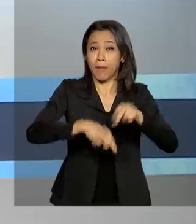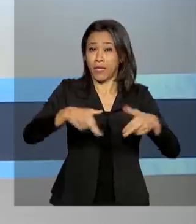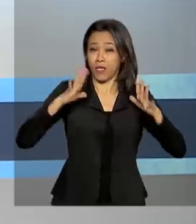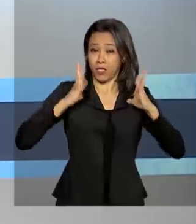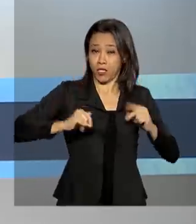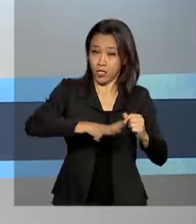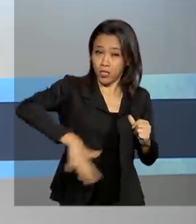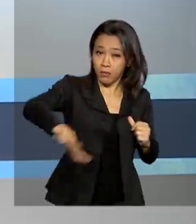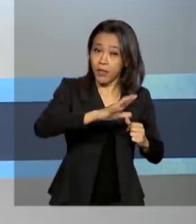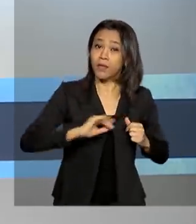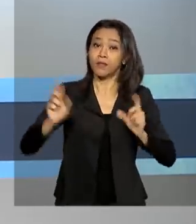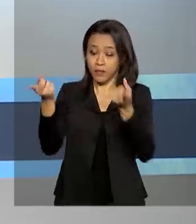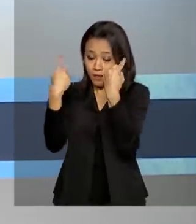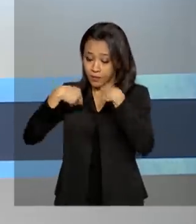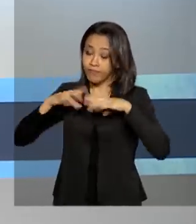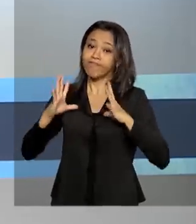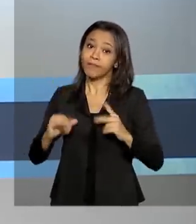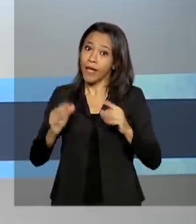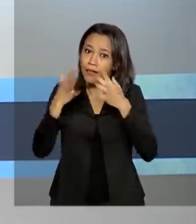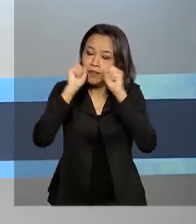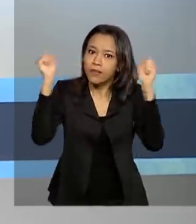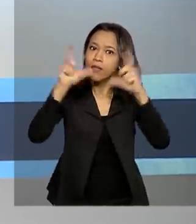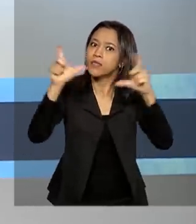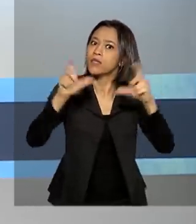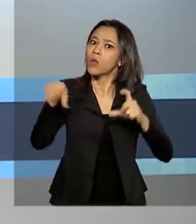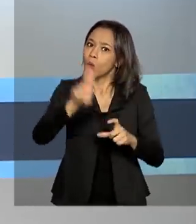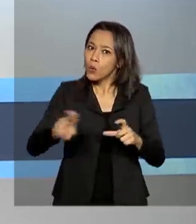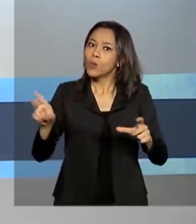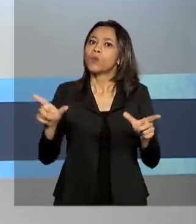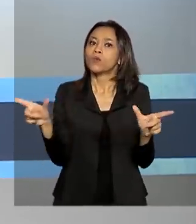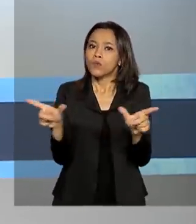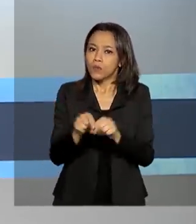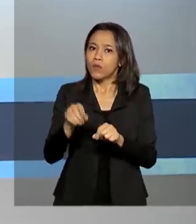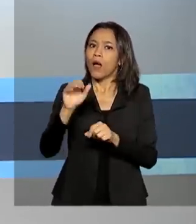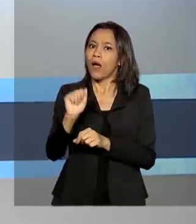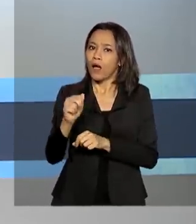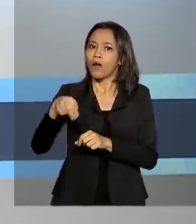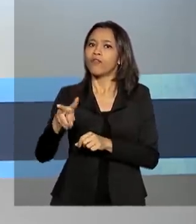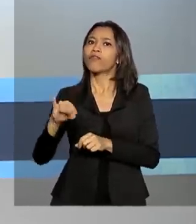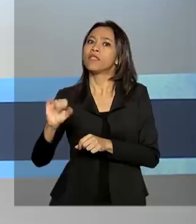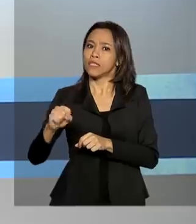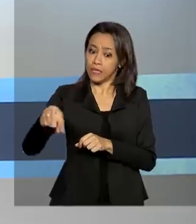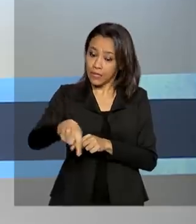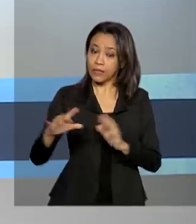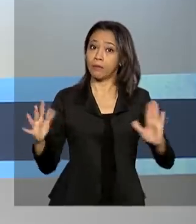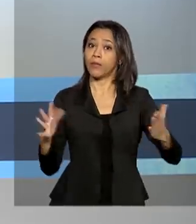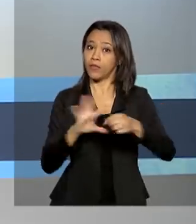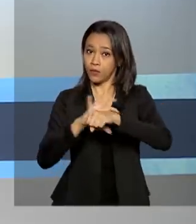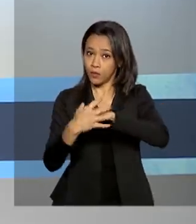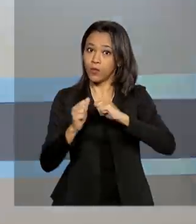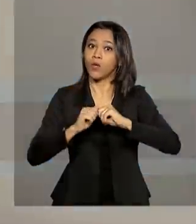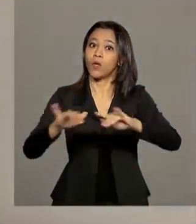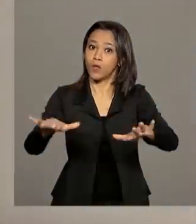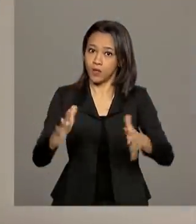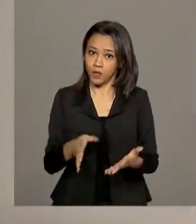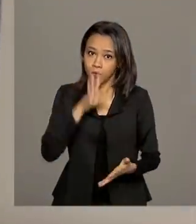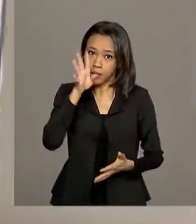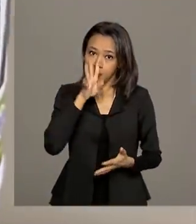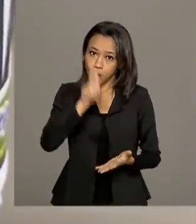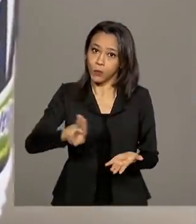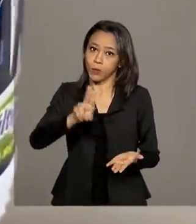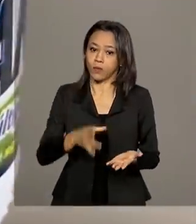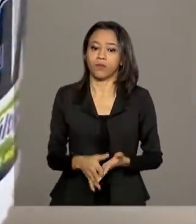Anvisa e acendem um alerta para o manuseio exagerado desses produtos nessa época de coronavírus. São